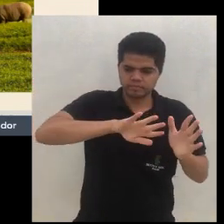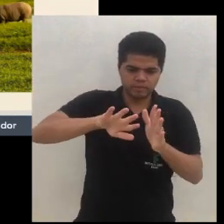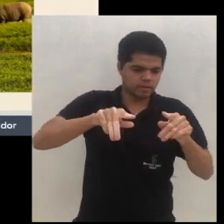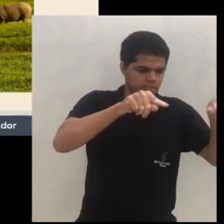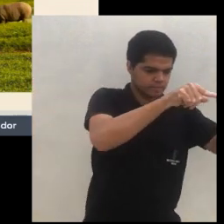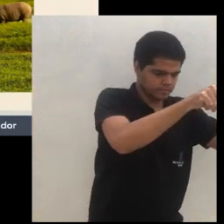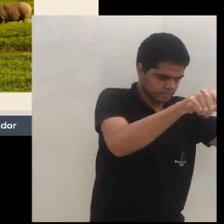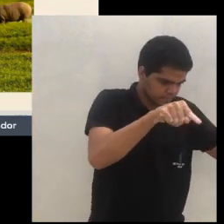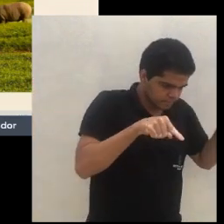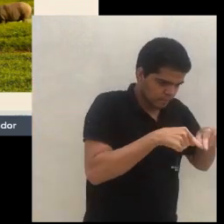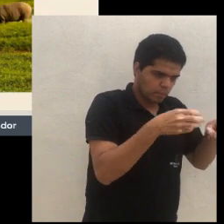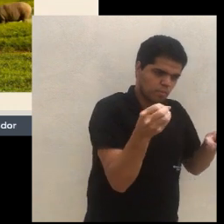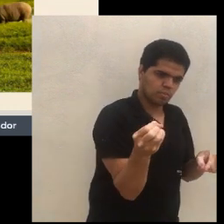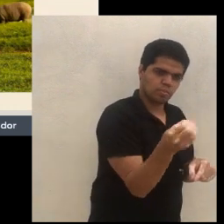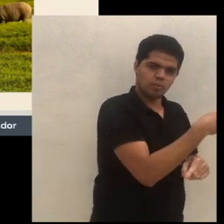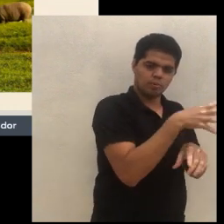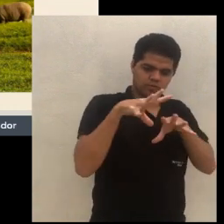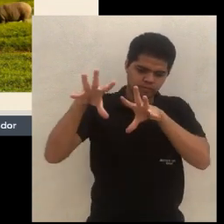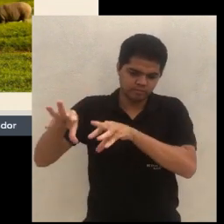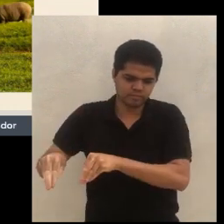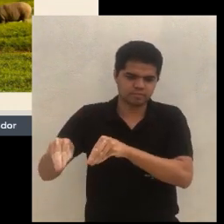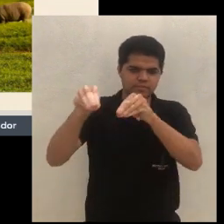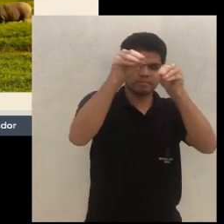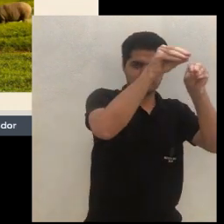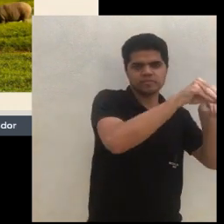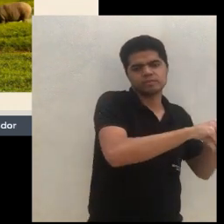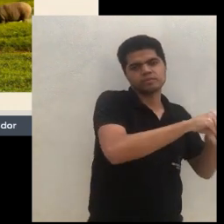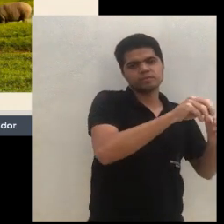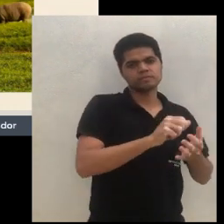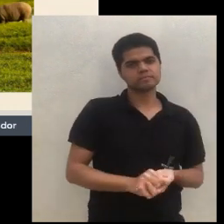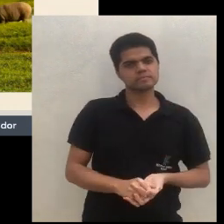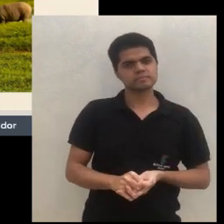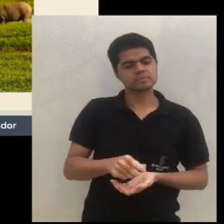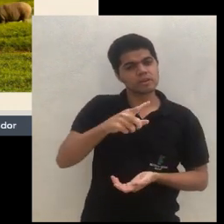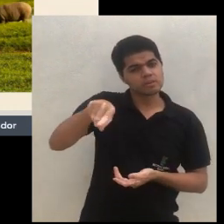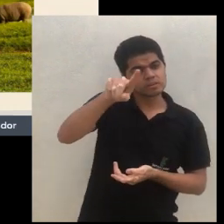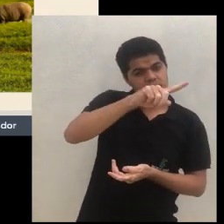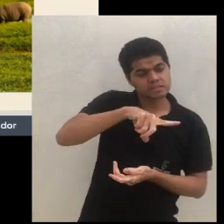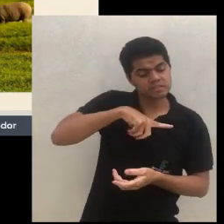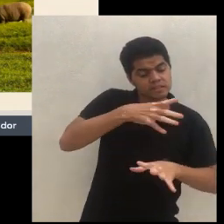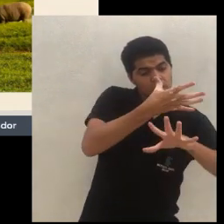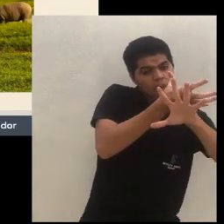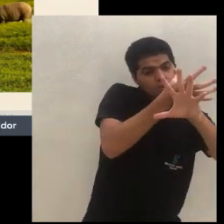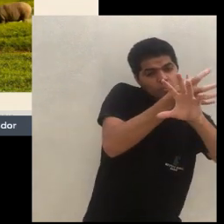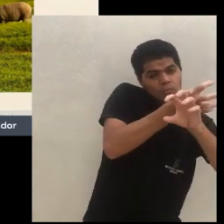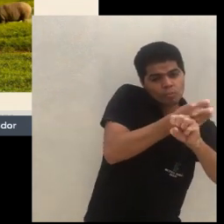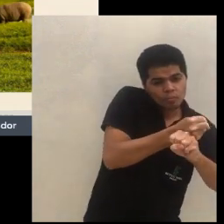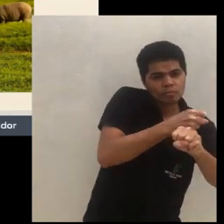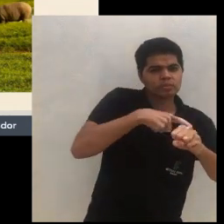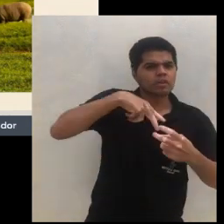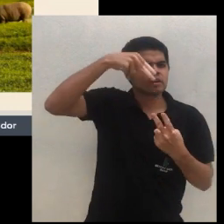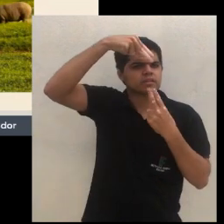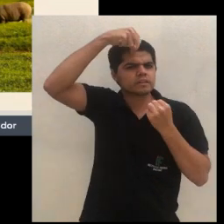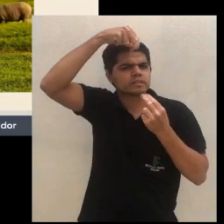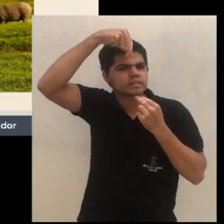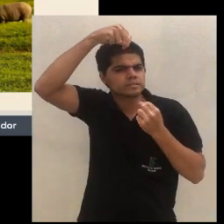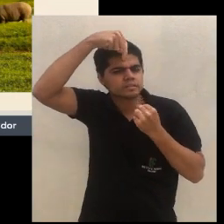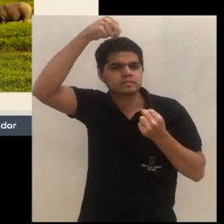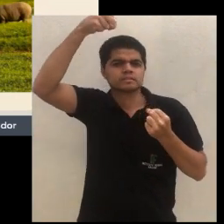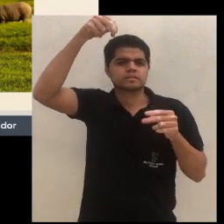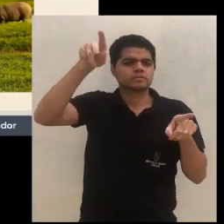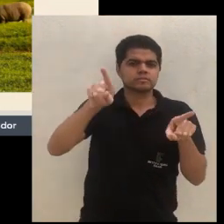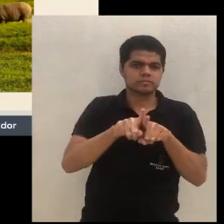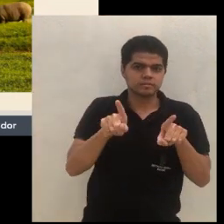joga ela ali dentro. Vai, né? Para vocês aí da Caatinga, do Cerrado, então você tem aí da Caatinga a criação de bode,